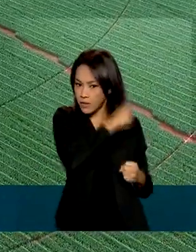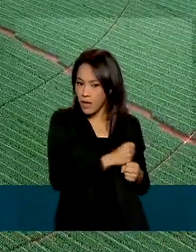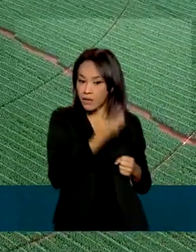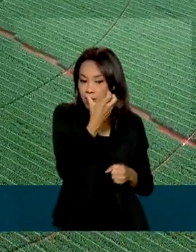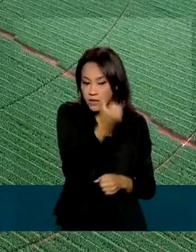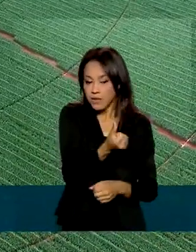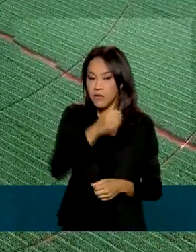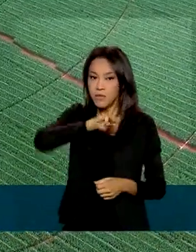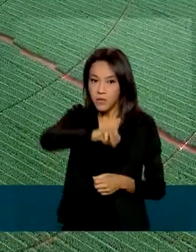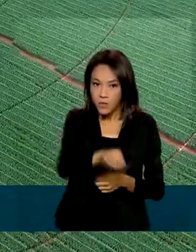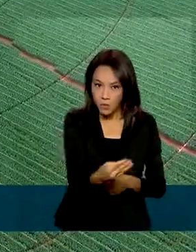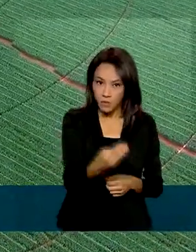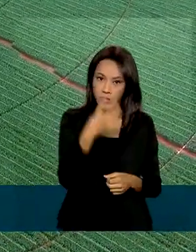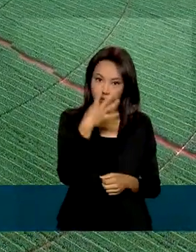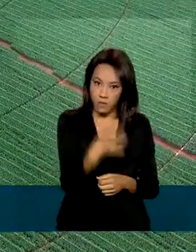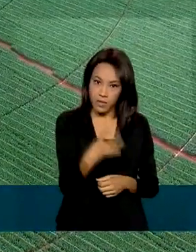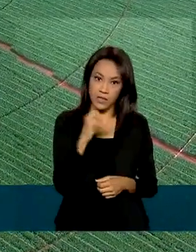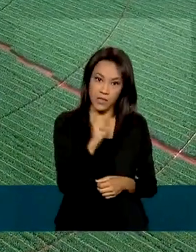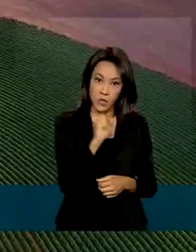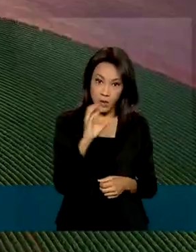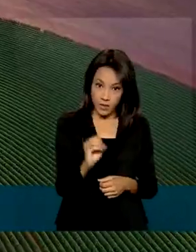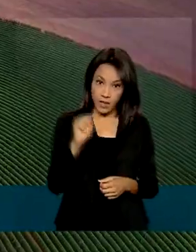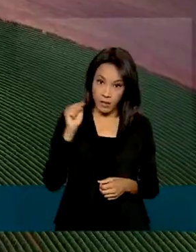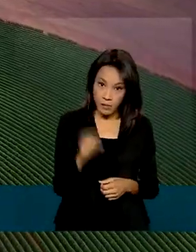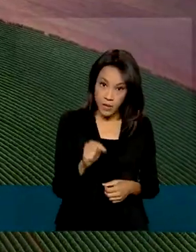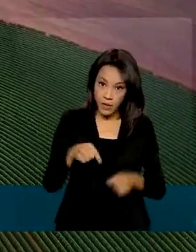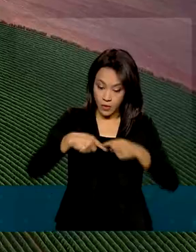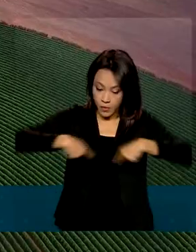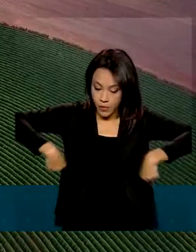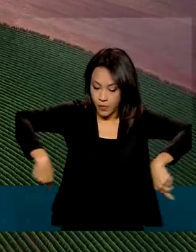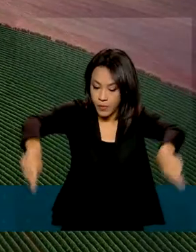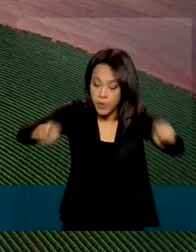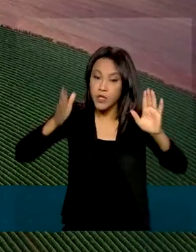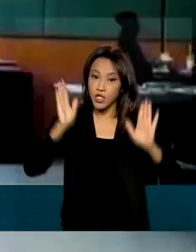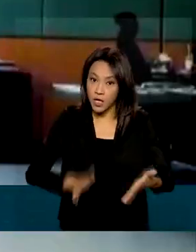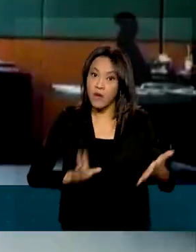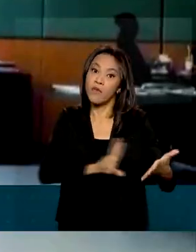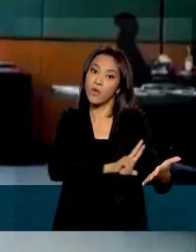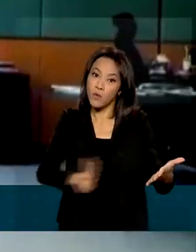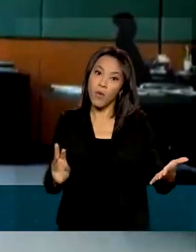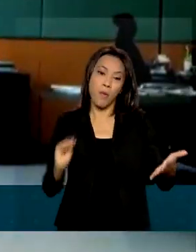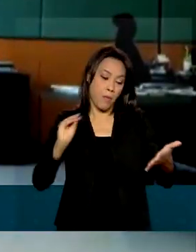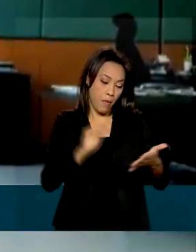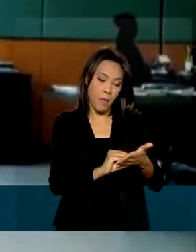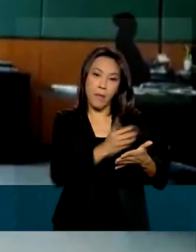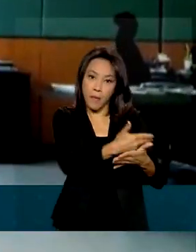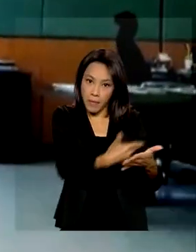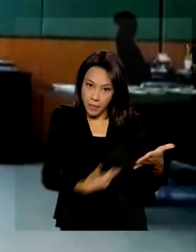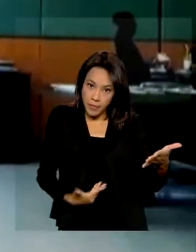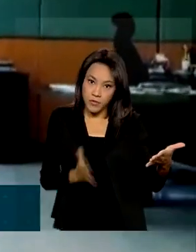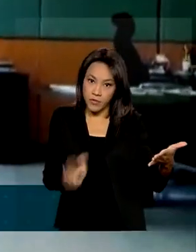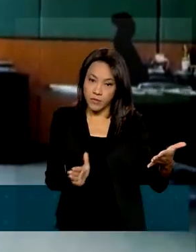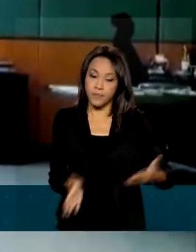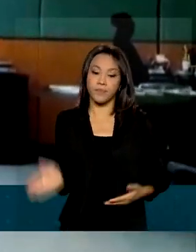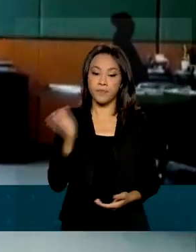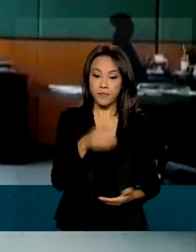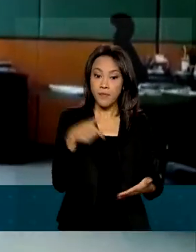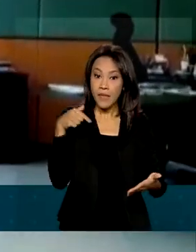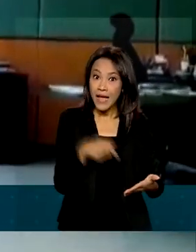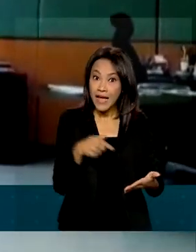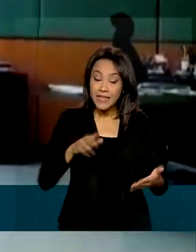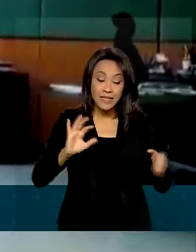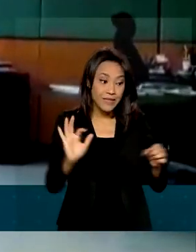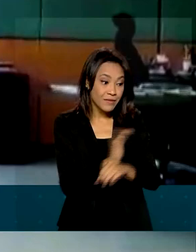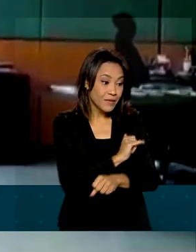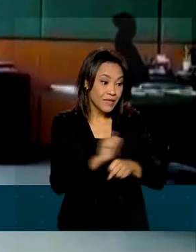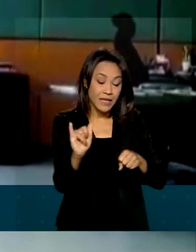e 480 mil propriedades foram declaradas. É certamente a maior ferramenta que o Brasil tem hoje